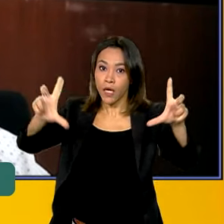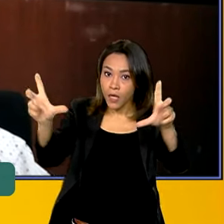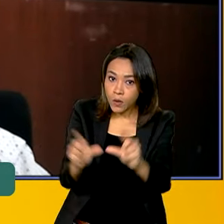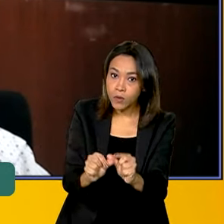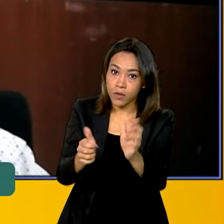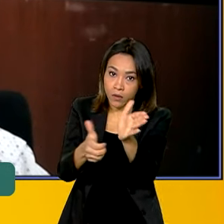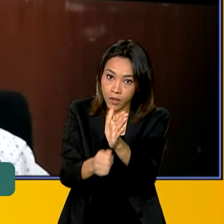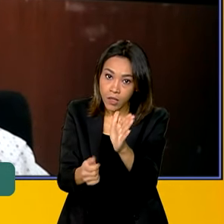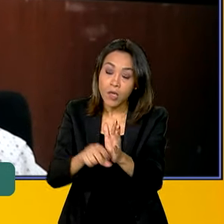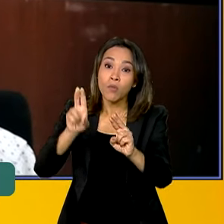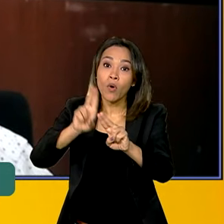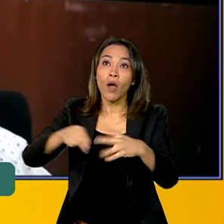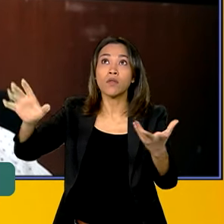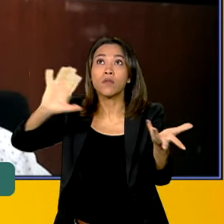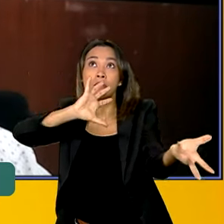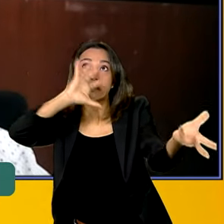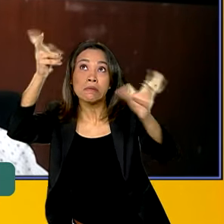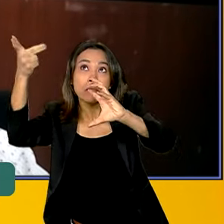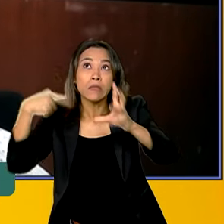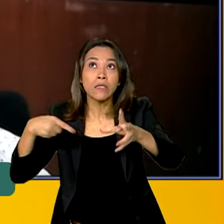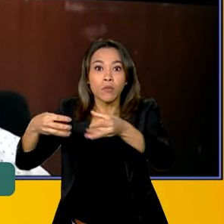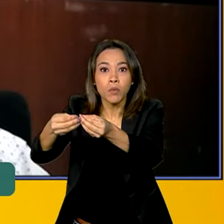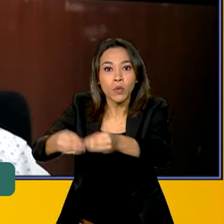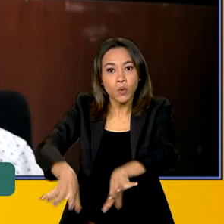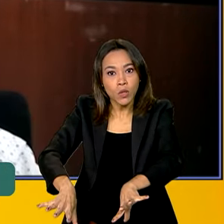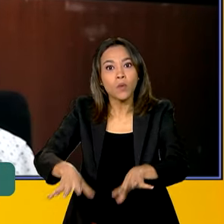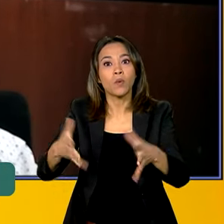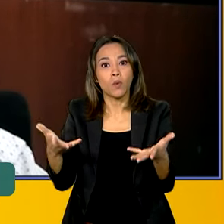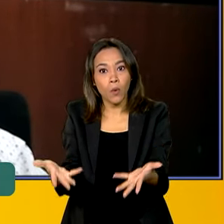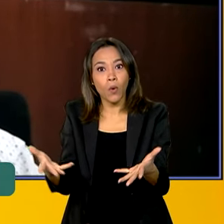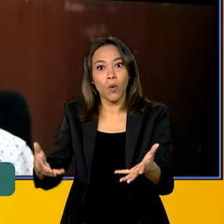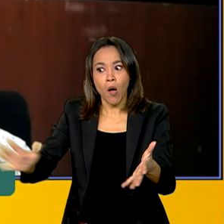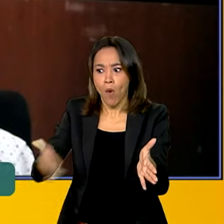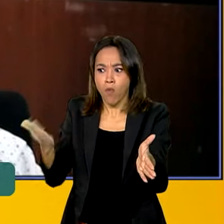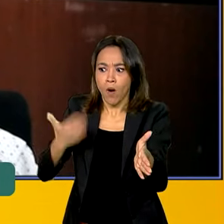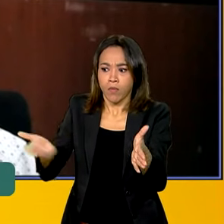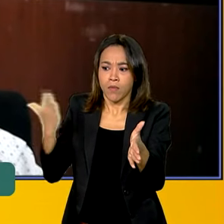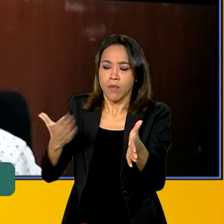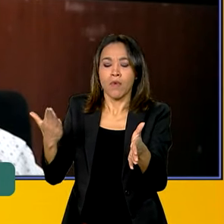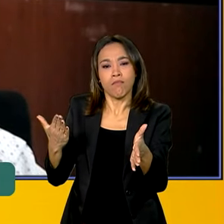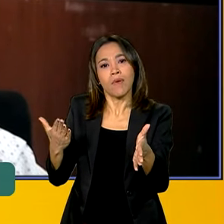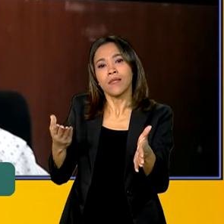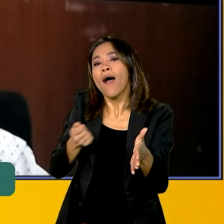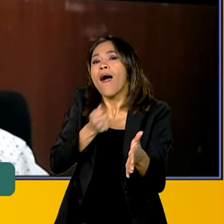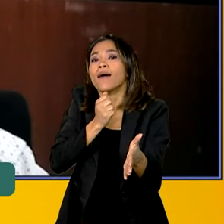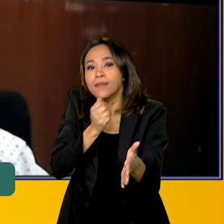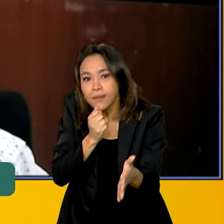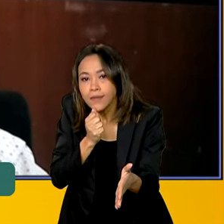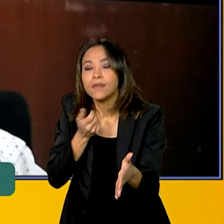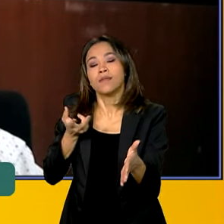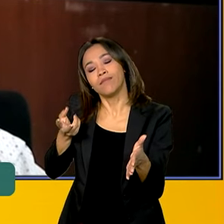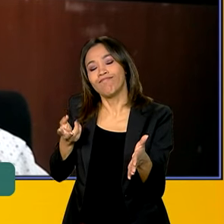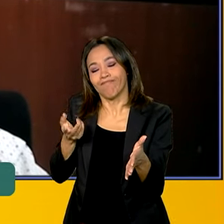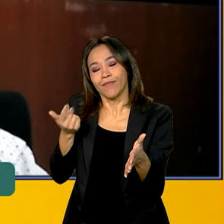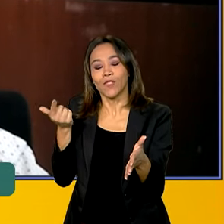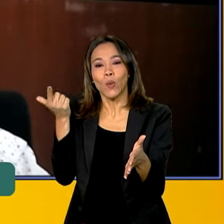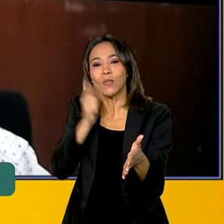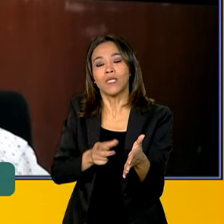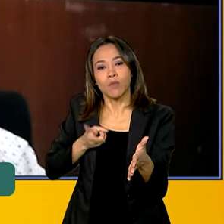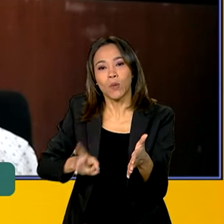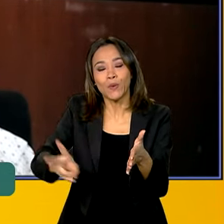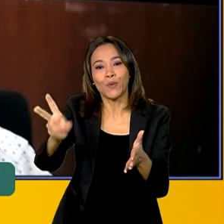afetou várias regiões de produção, permitiu ainda assim que nós tivéssemos um volume de exportação,